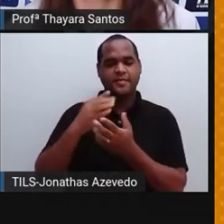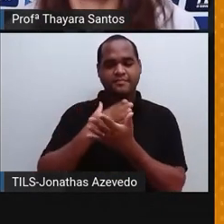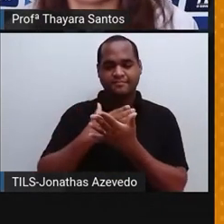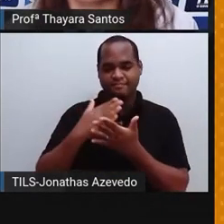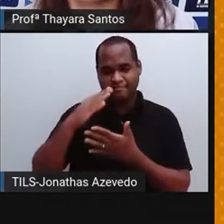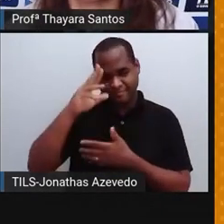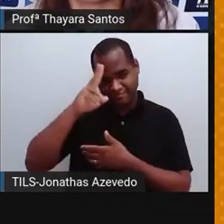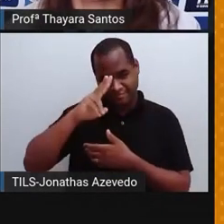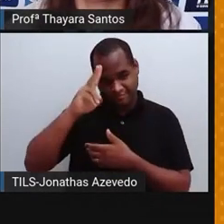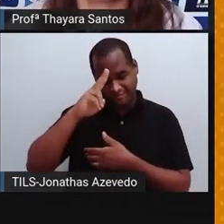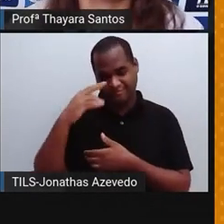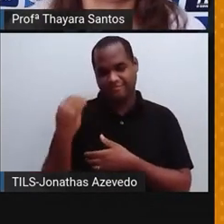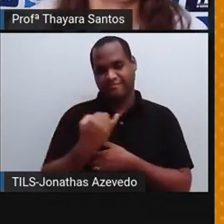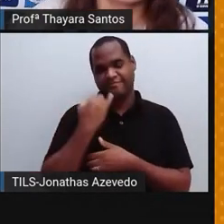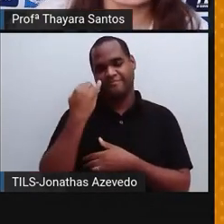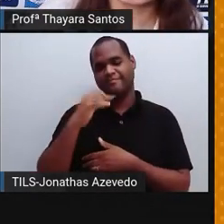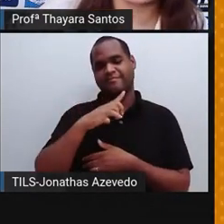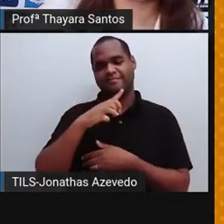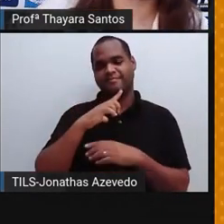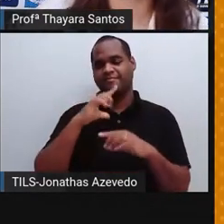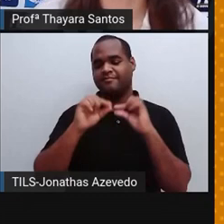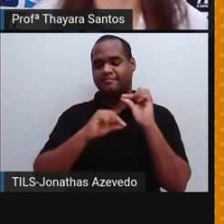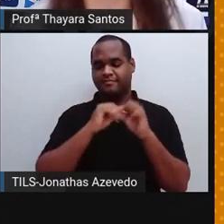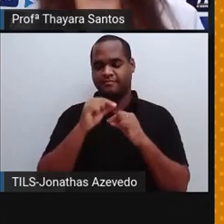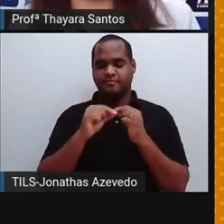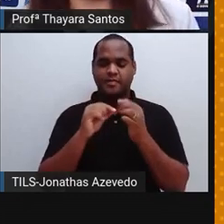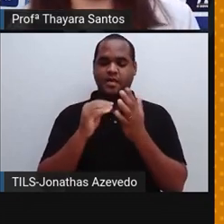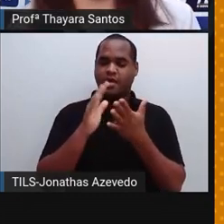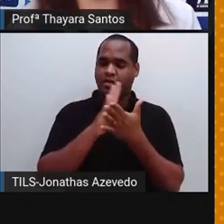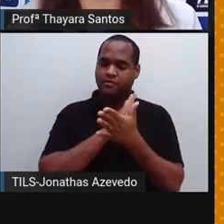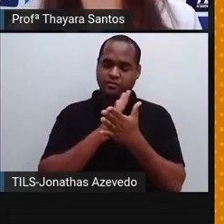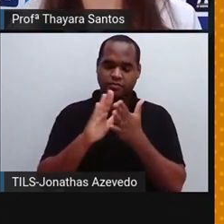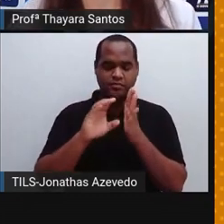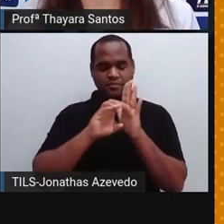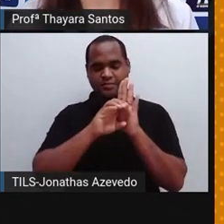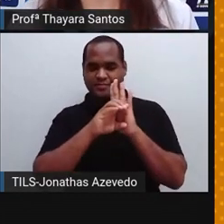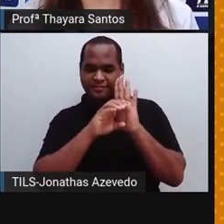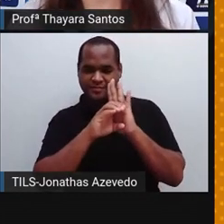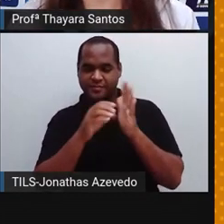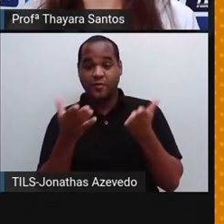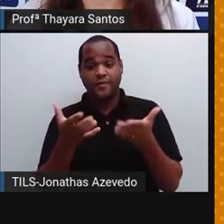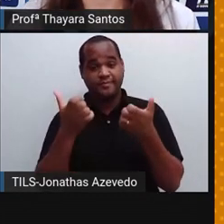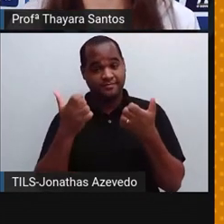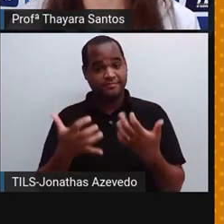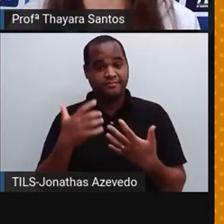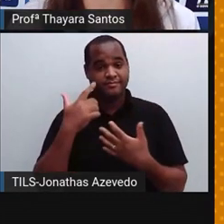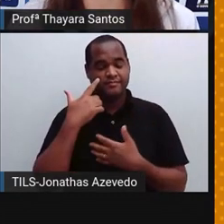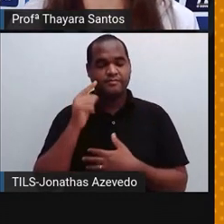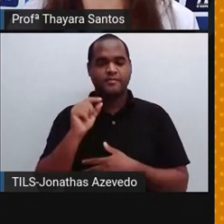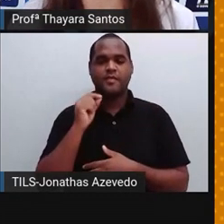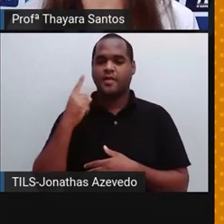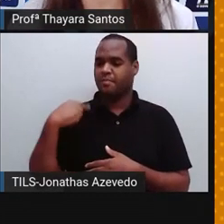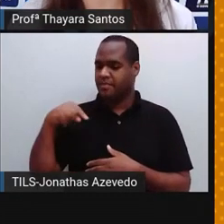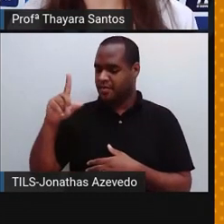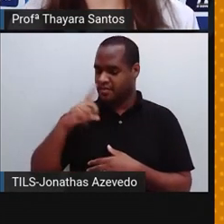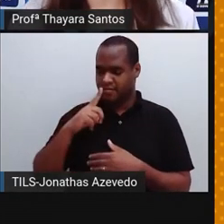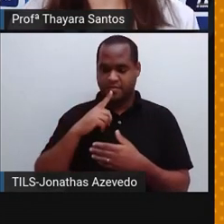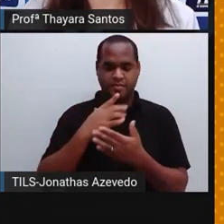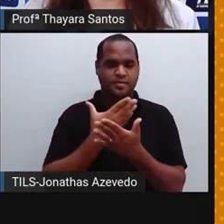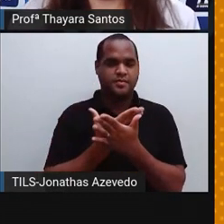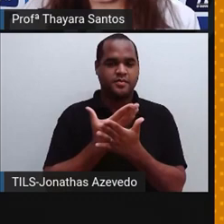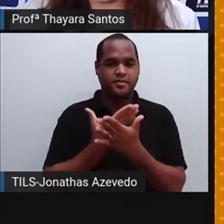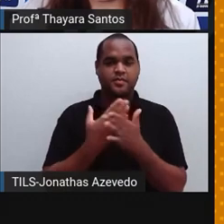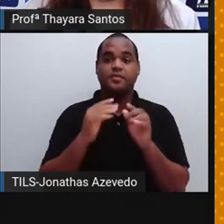porque a gente vai precisar de alguns daqueles conceitos para a aula de hoje. Então na aula passada a gente estudou sobre modelos